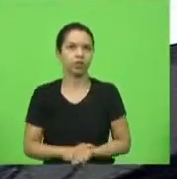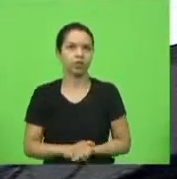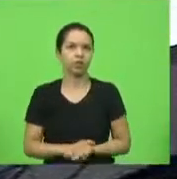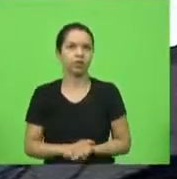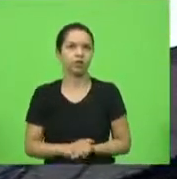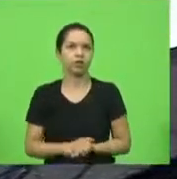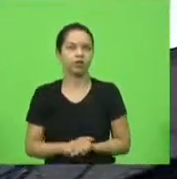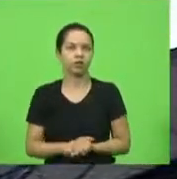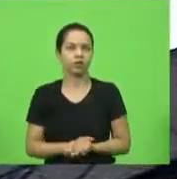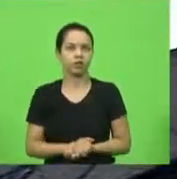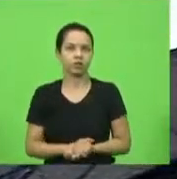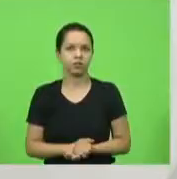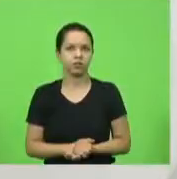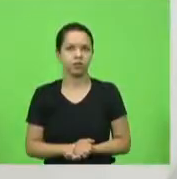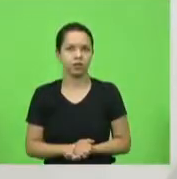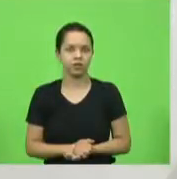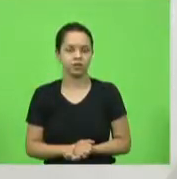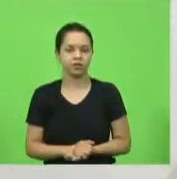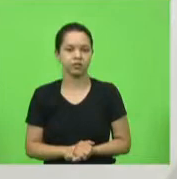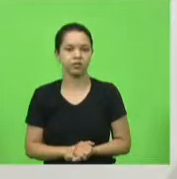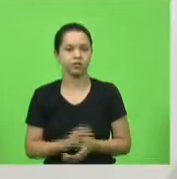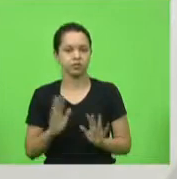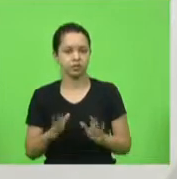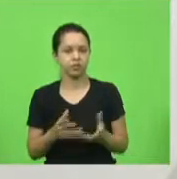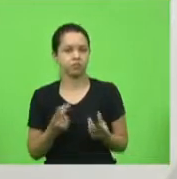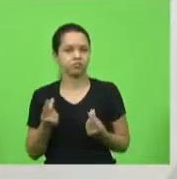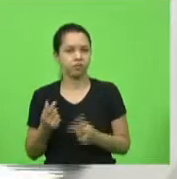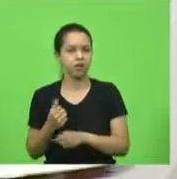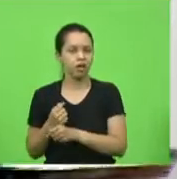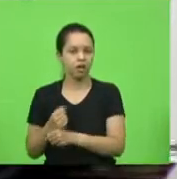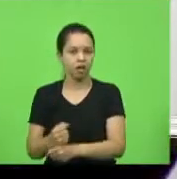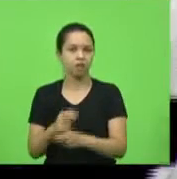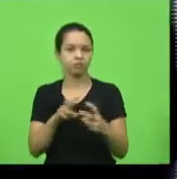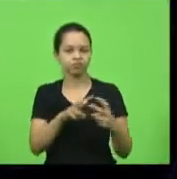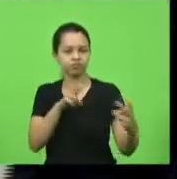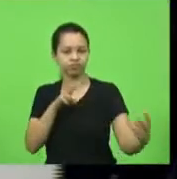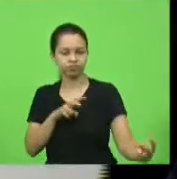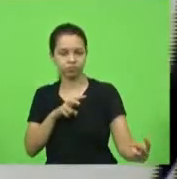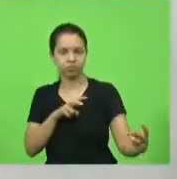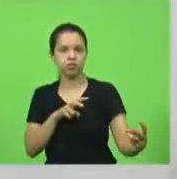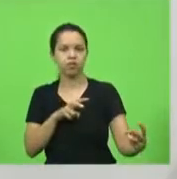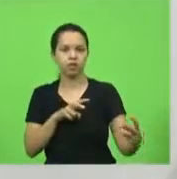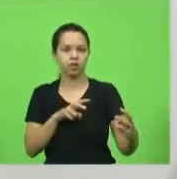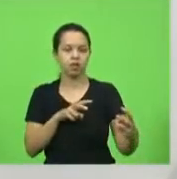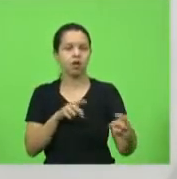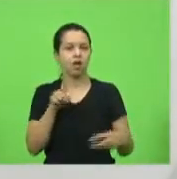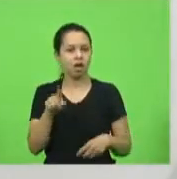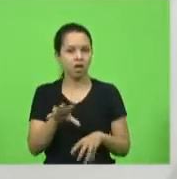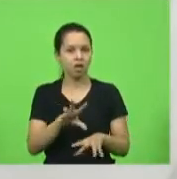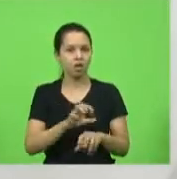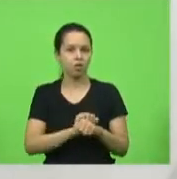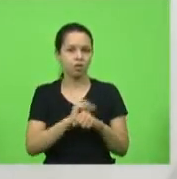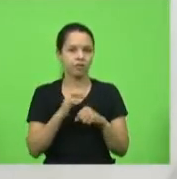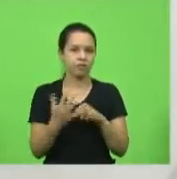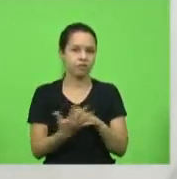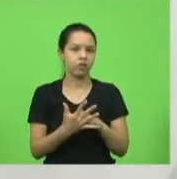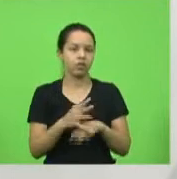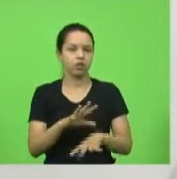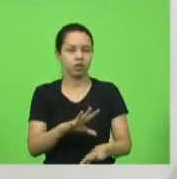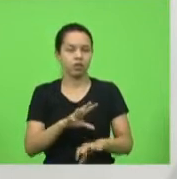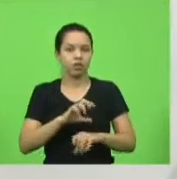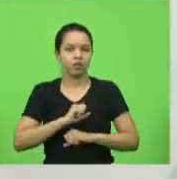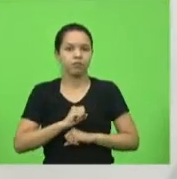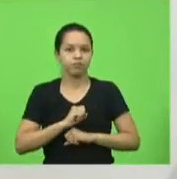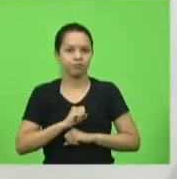em sessão home office, passou pela Covid e está aqui.